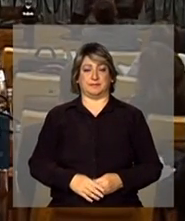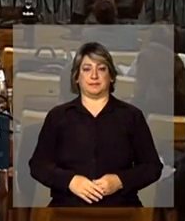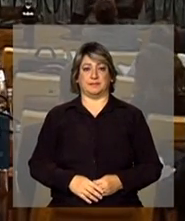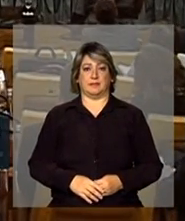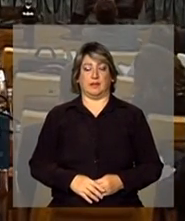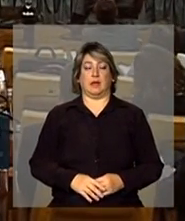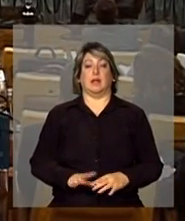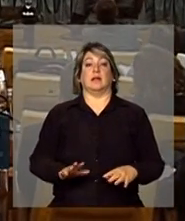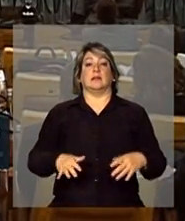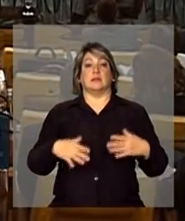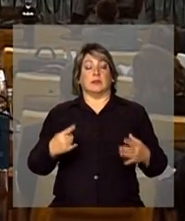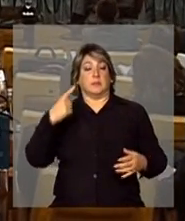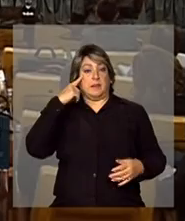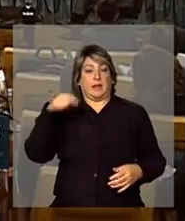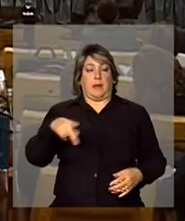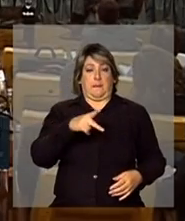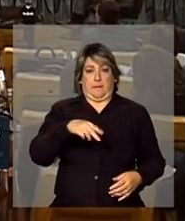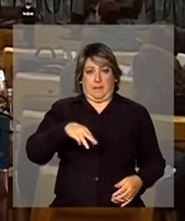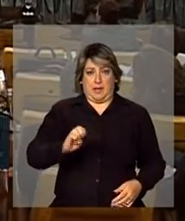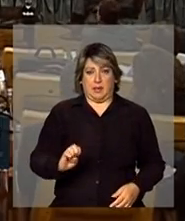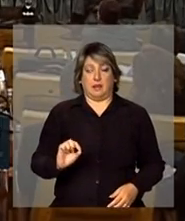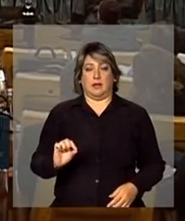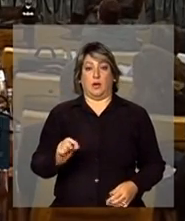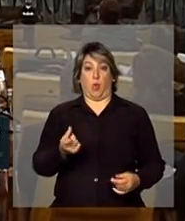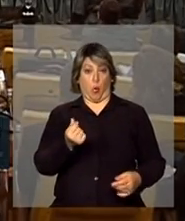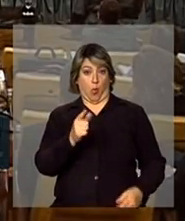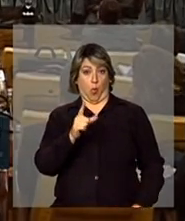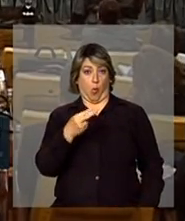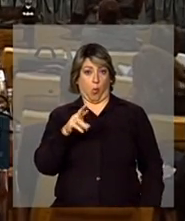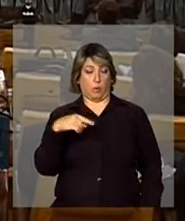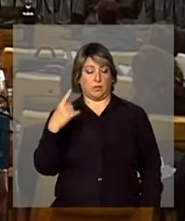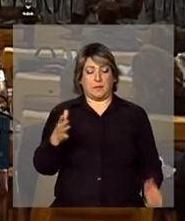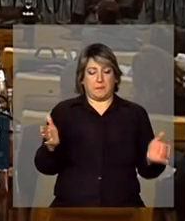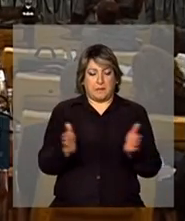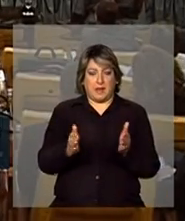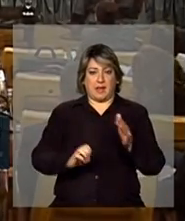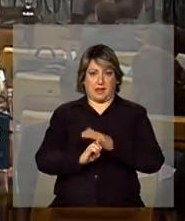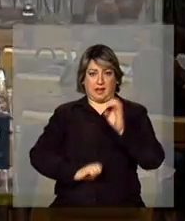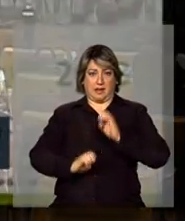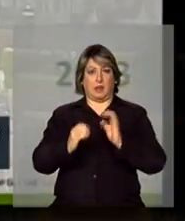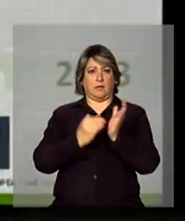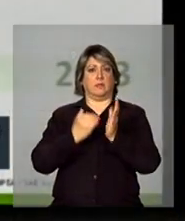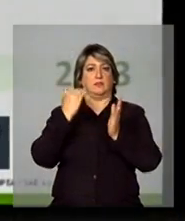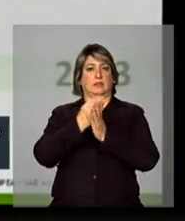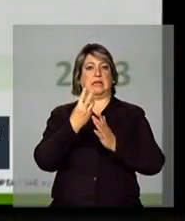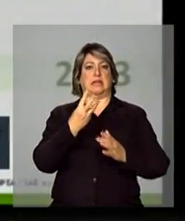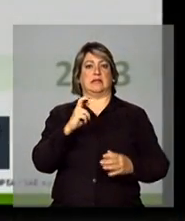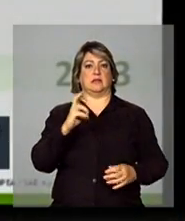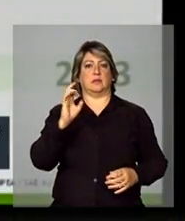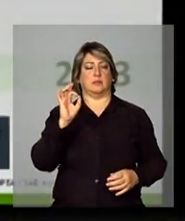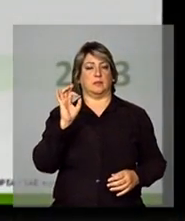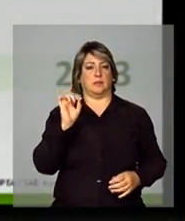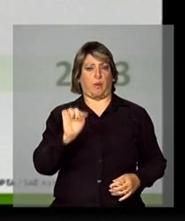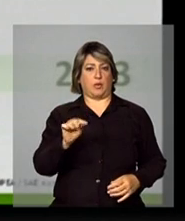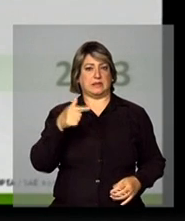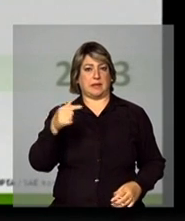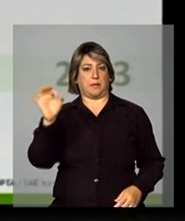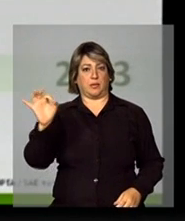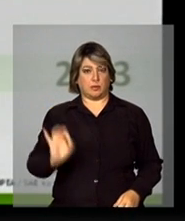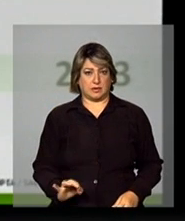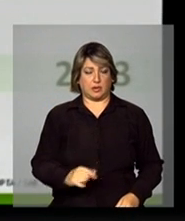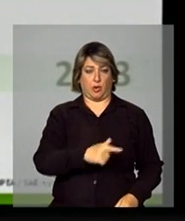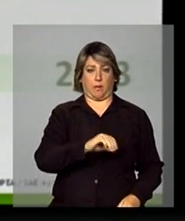Então, vamos olhar pela PME. O lucro dos pequenos empresários, ele sobe 35,7% de 2003 a